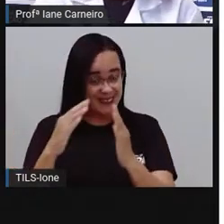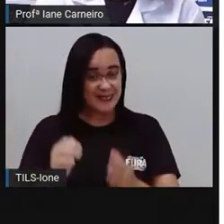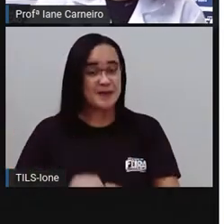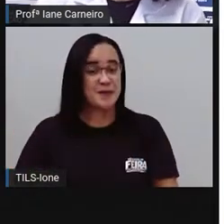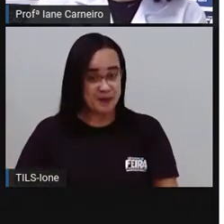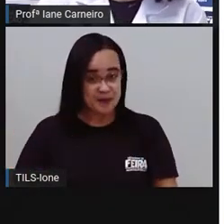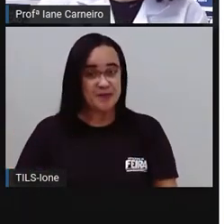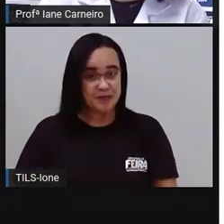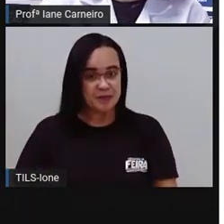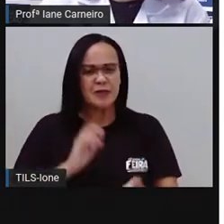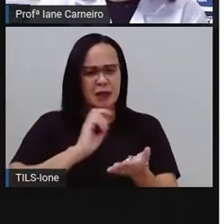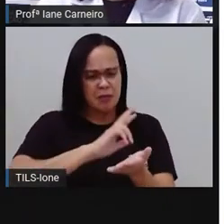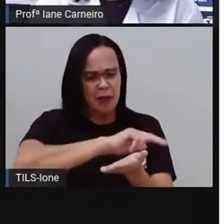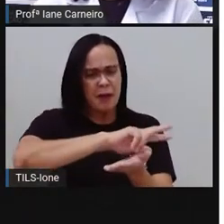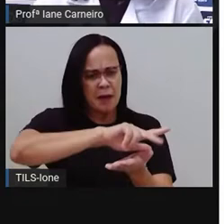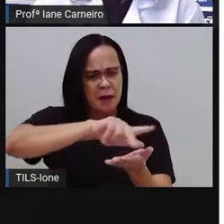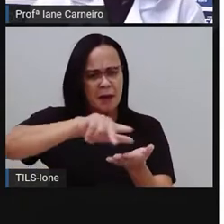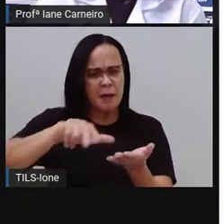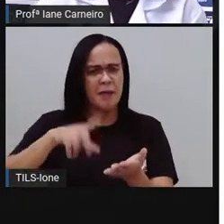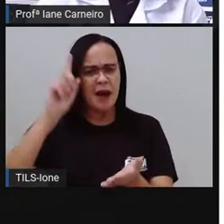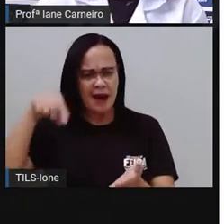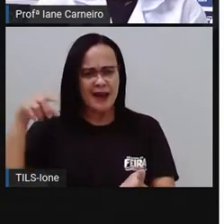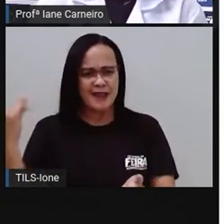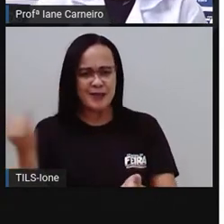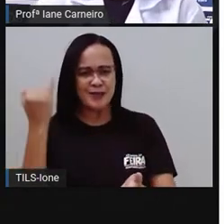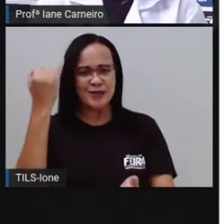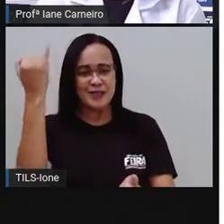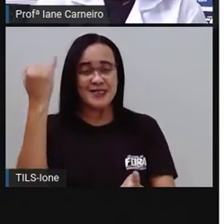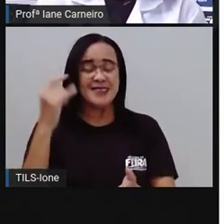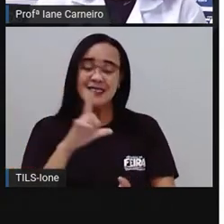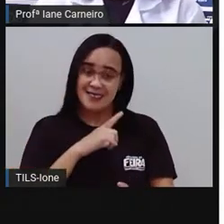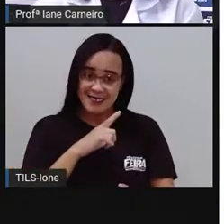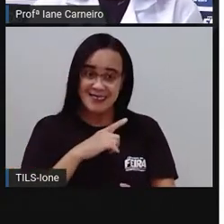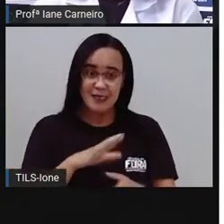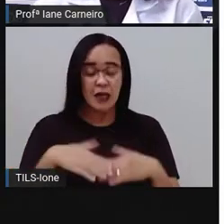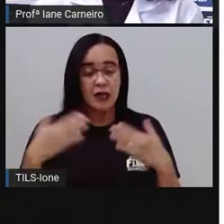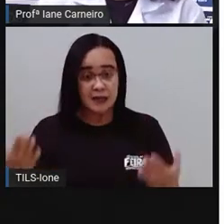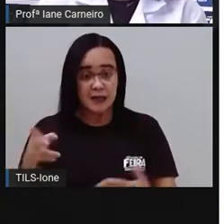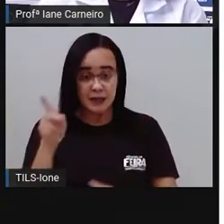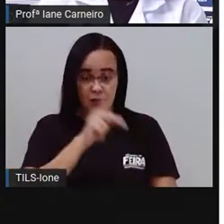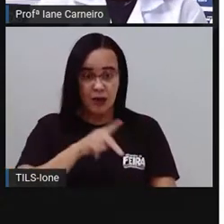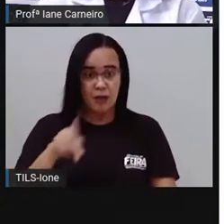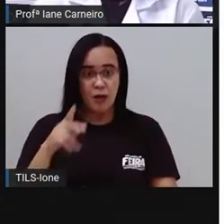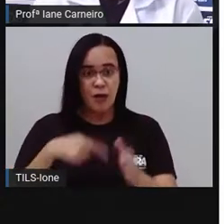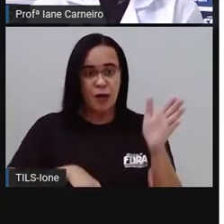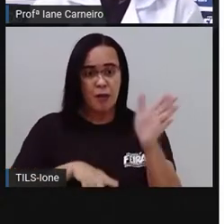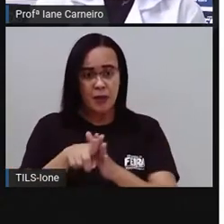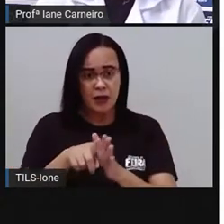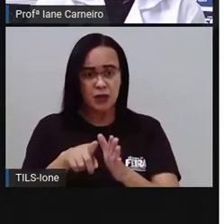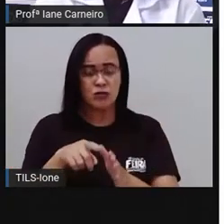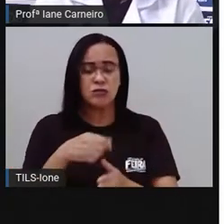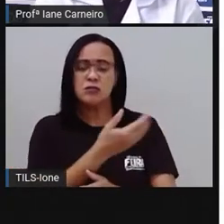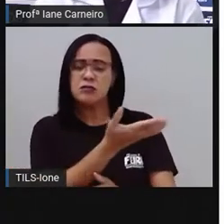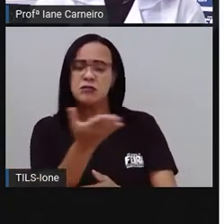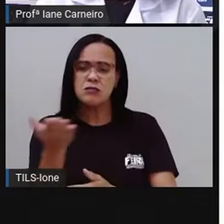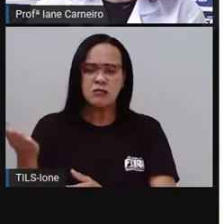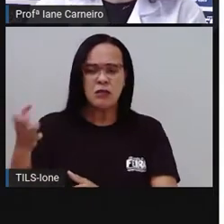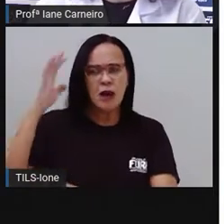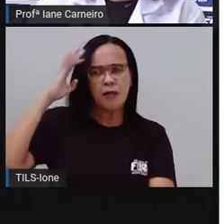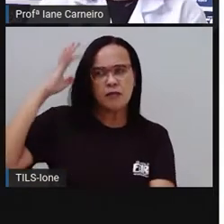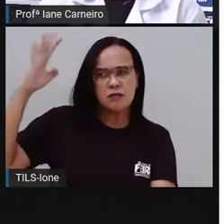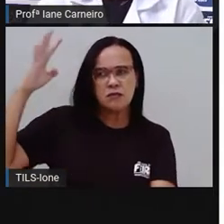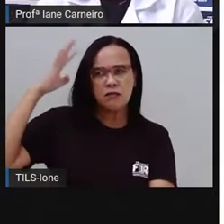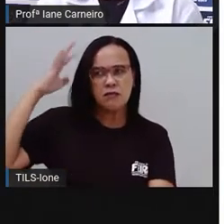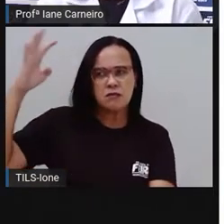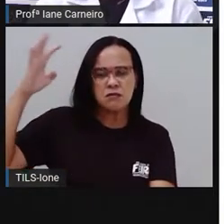diversos aspectos, né? Tá certo? Então, a Pró, a gente já começa com essa perguntinha. Então, eu gostaria que você refletisse